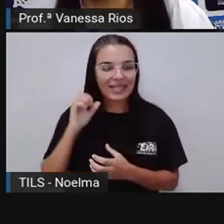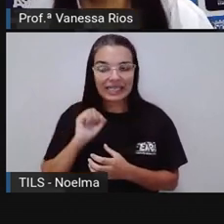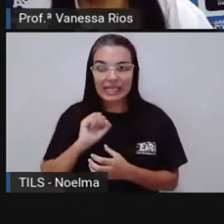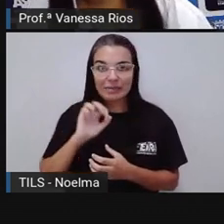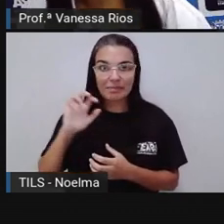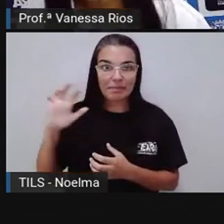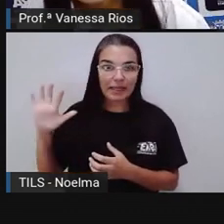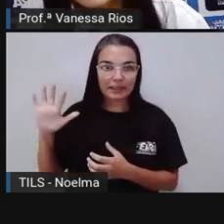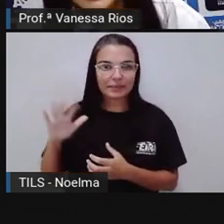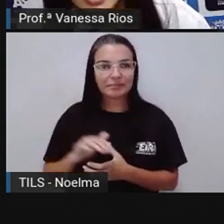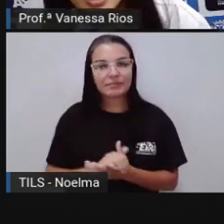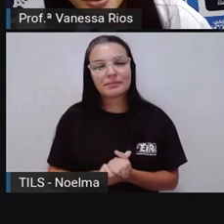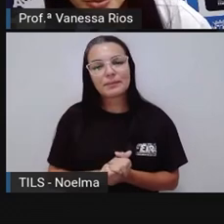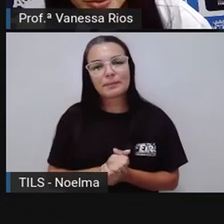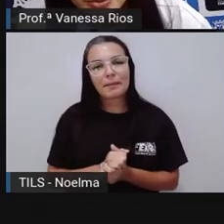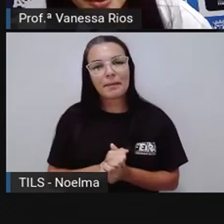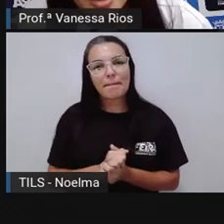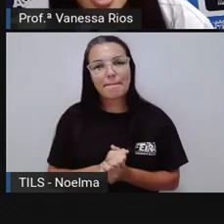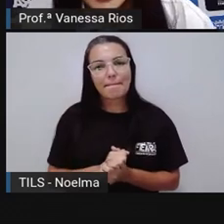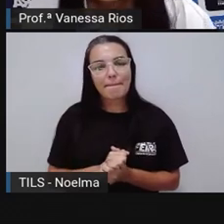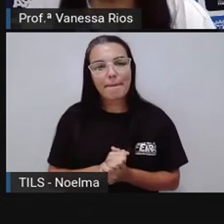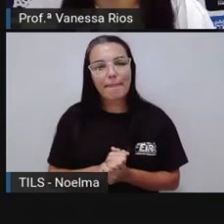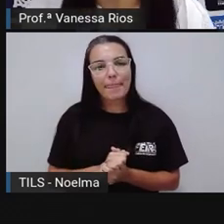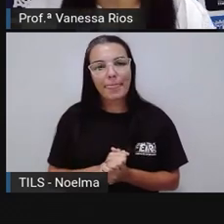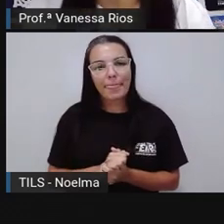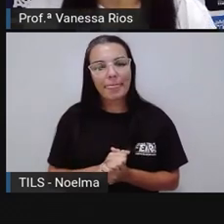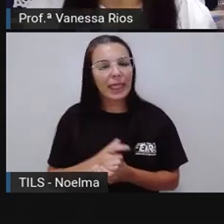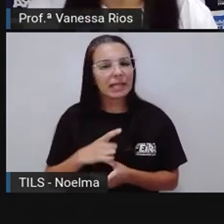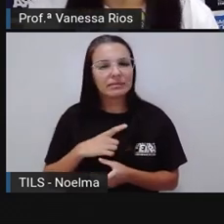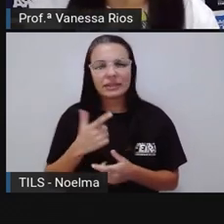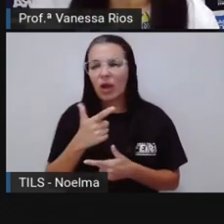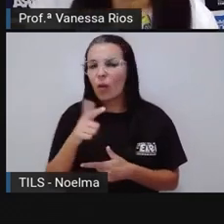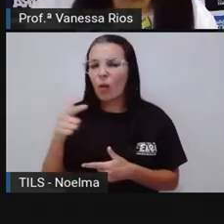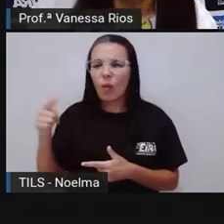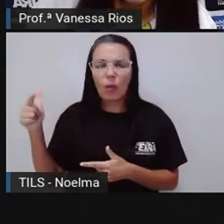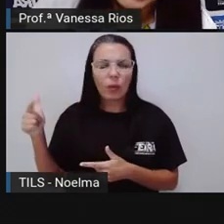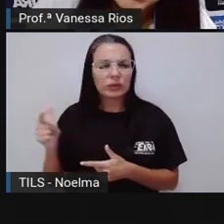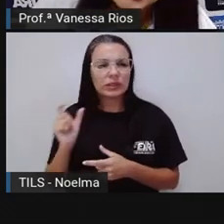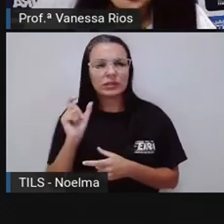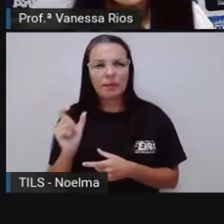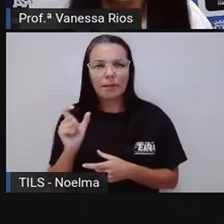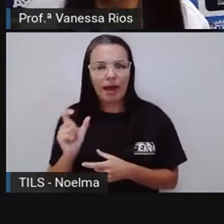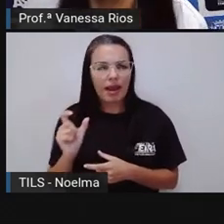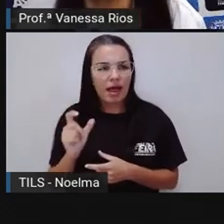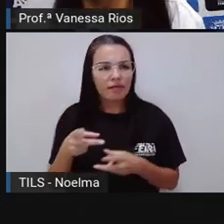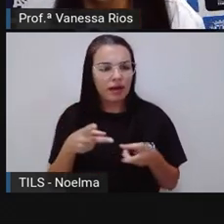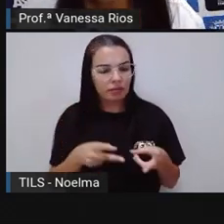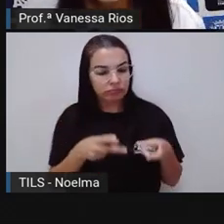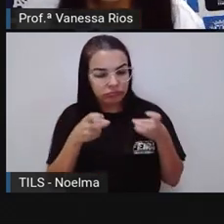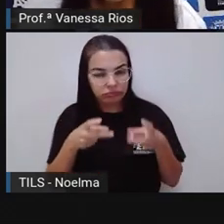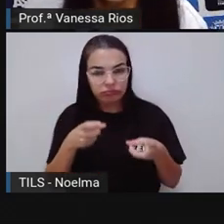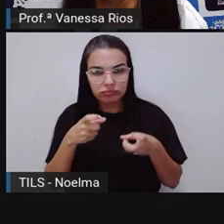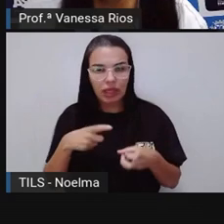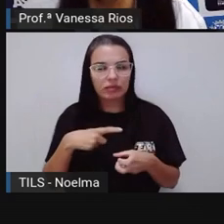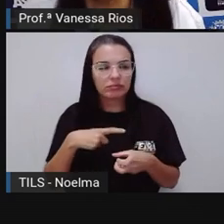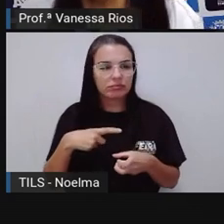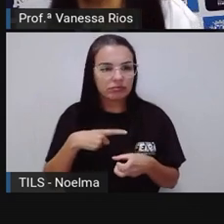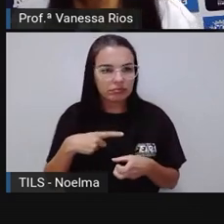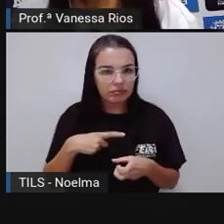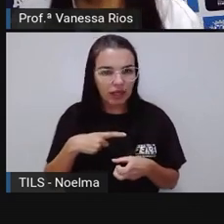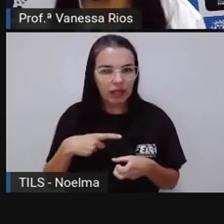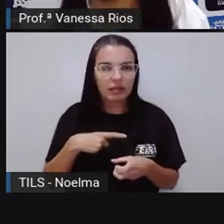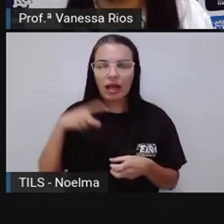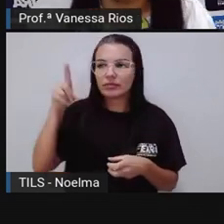recebe acento agudo. Existem aí outras e outras palavras para observarmos, não é? A